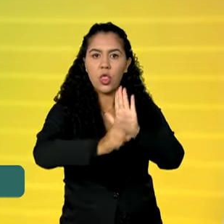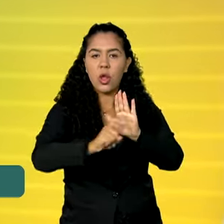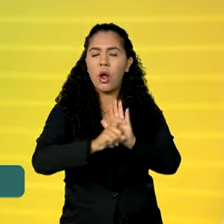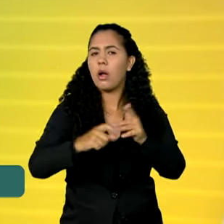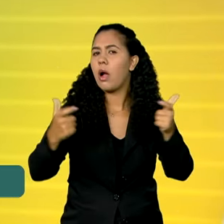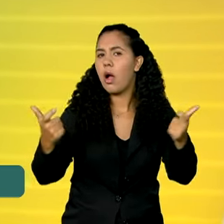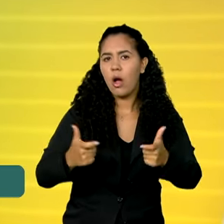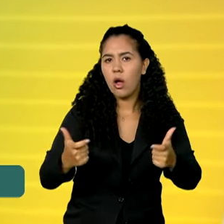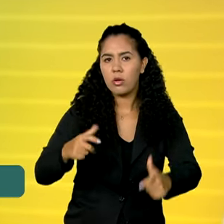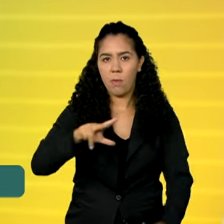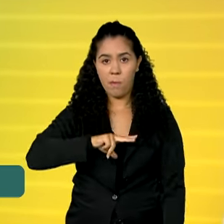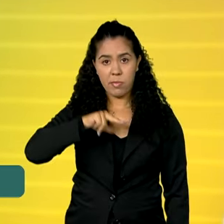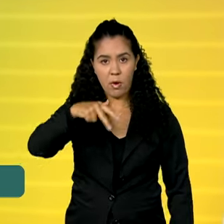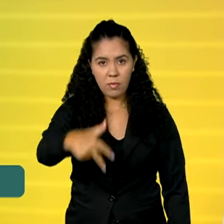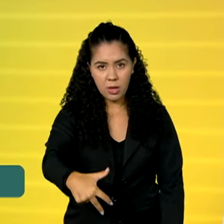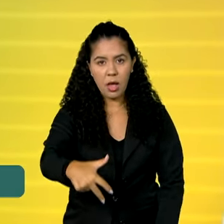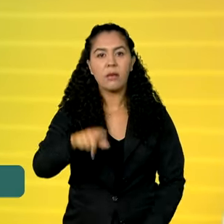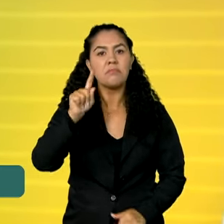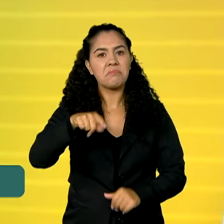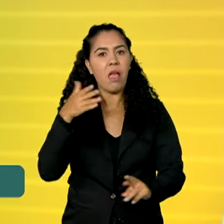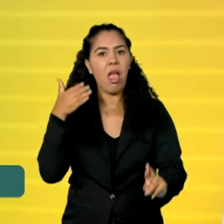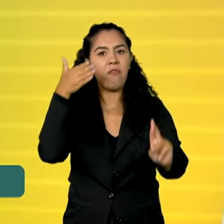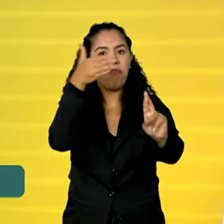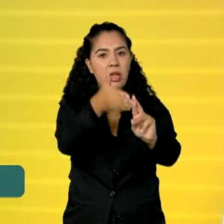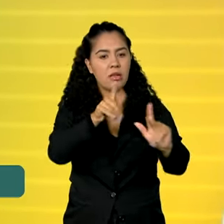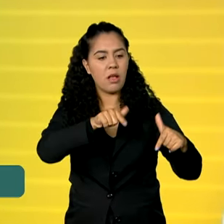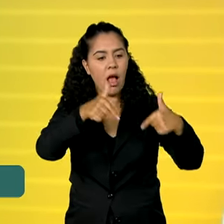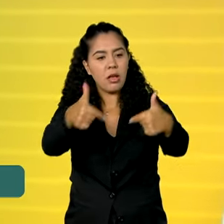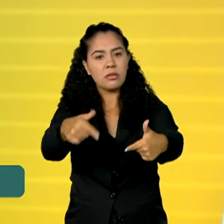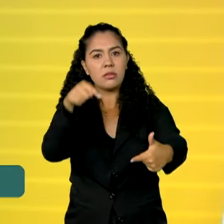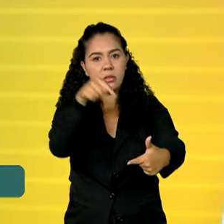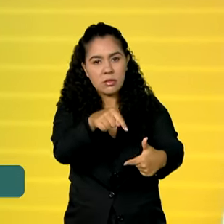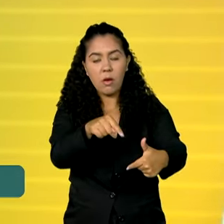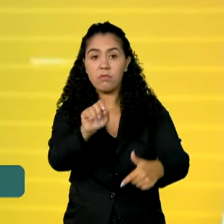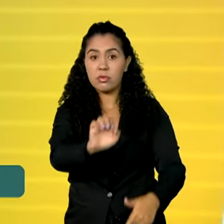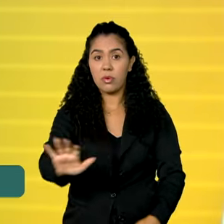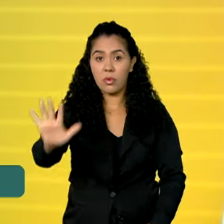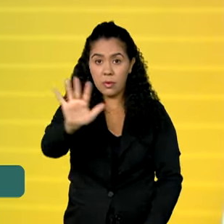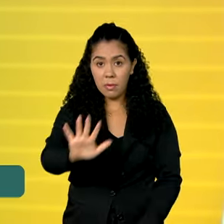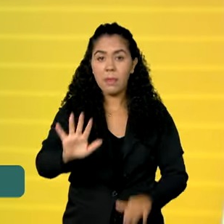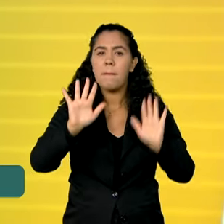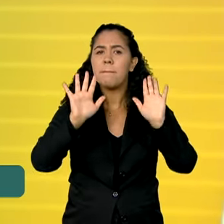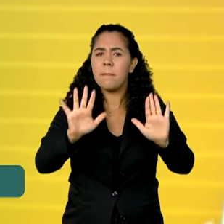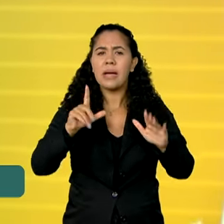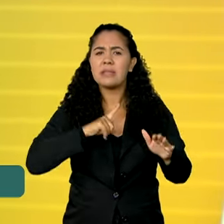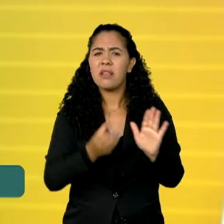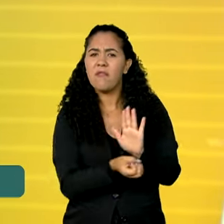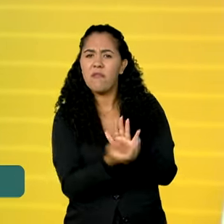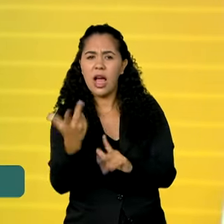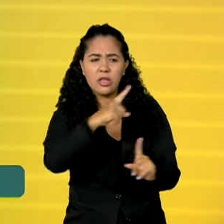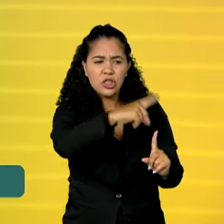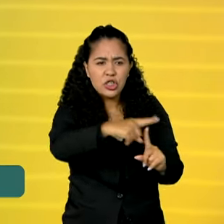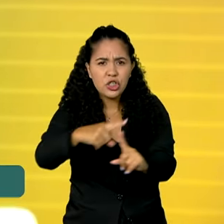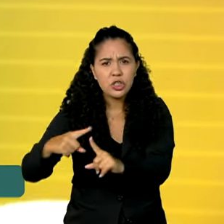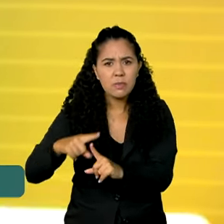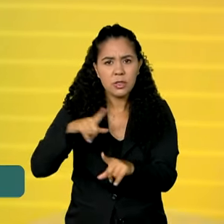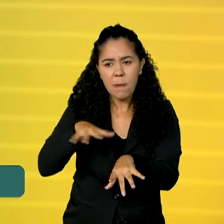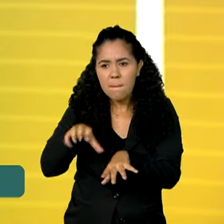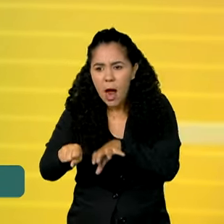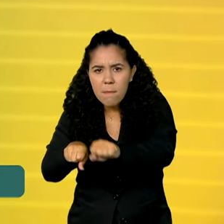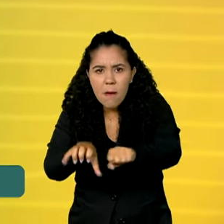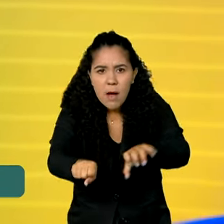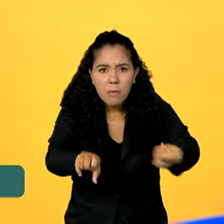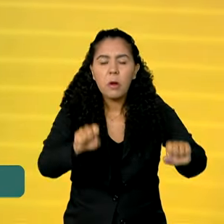referência na política de drogas do país europeu. No encontro, foram debatidos os diferentes tipos de abordagem que podem ser